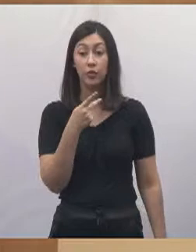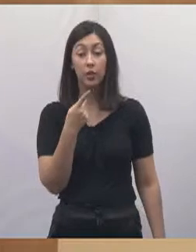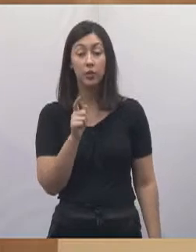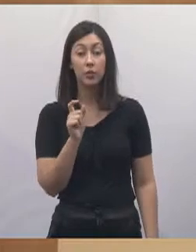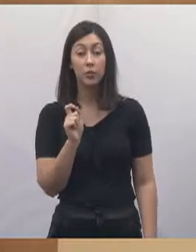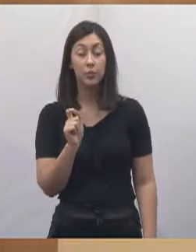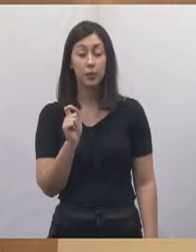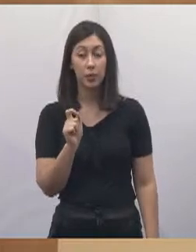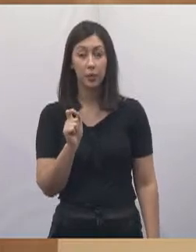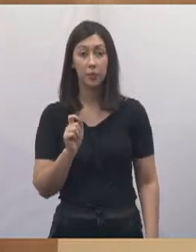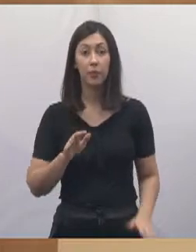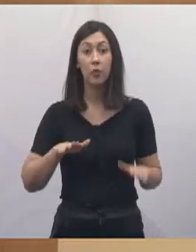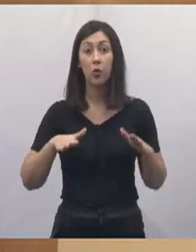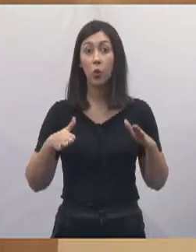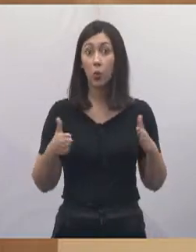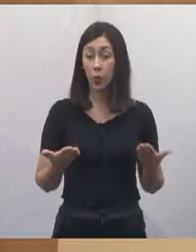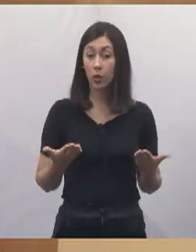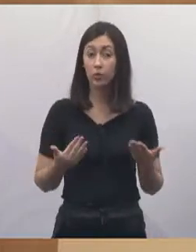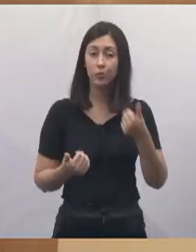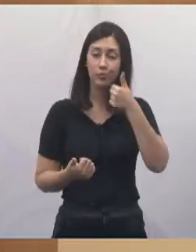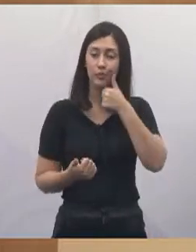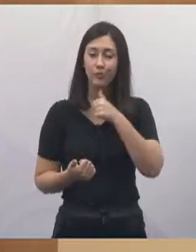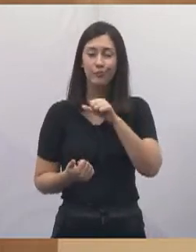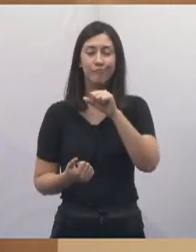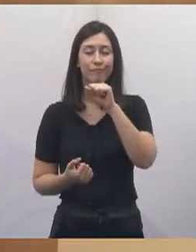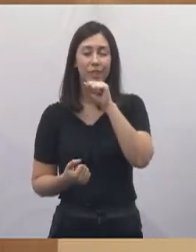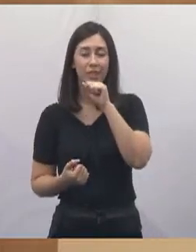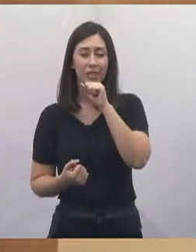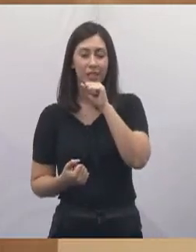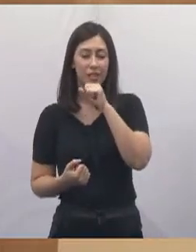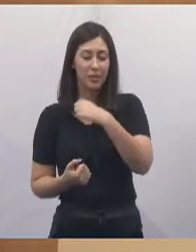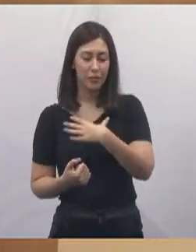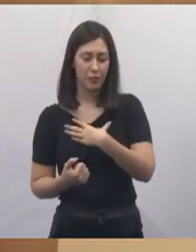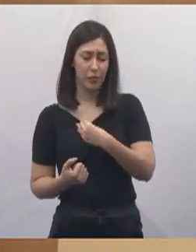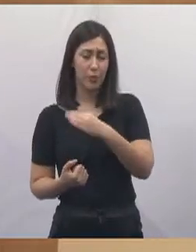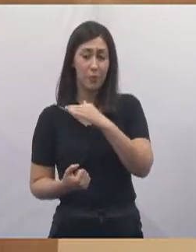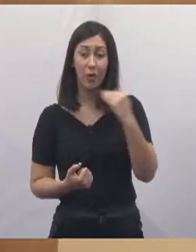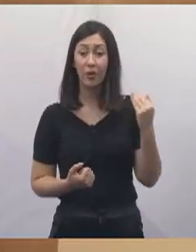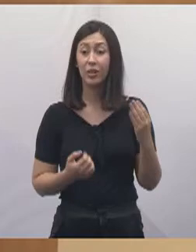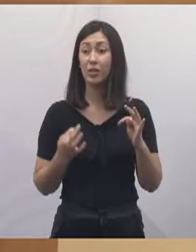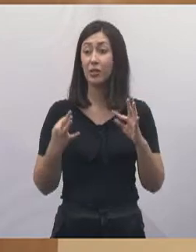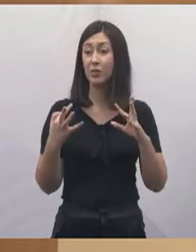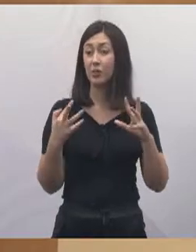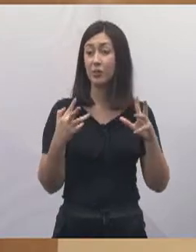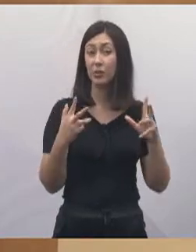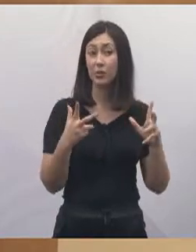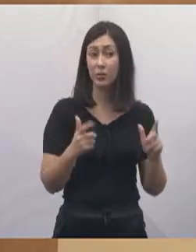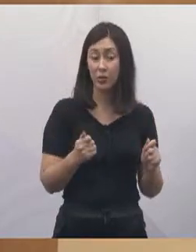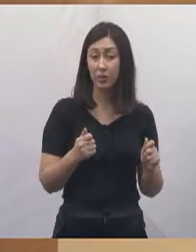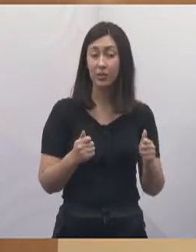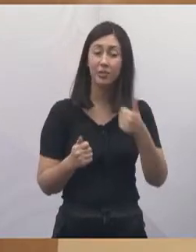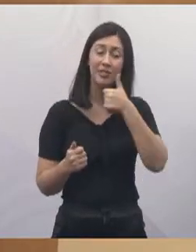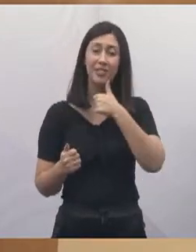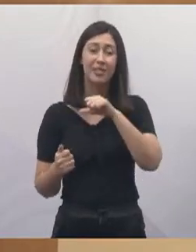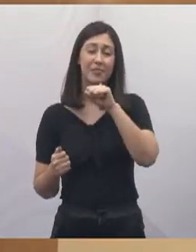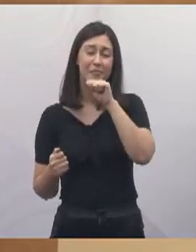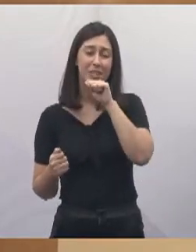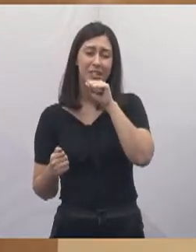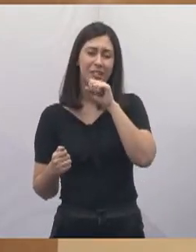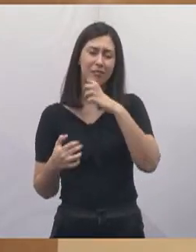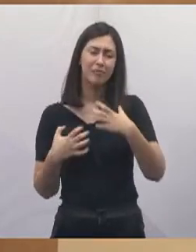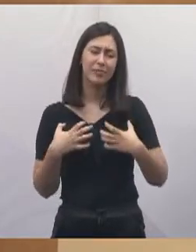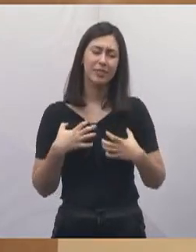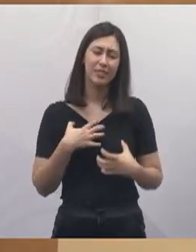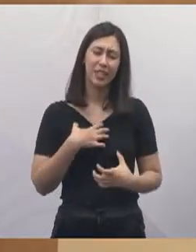que quando uma mãe perde um filho, todas as mães do mundo perdem um pouco também.